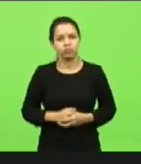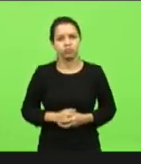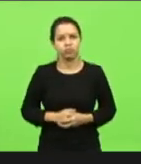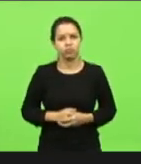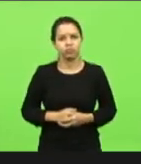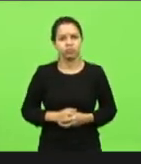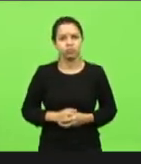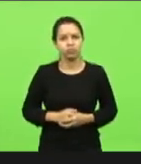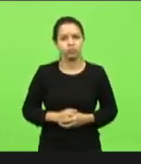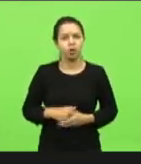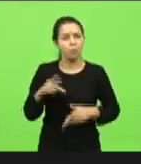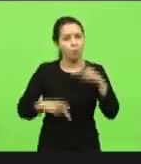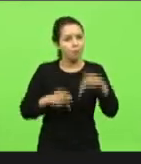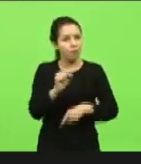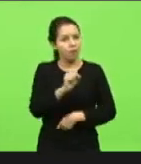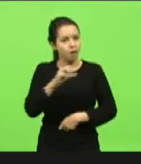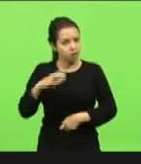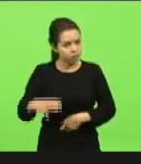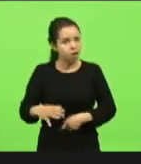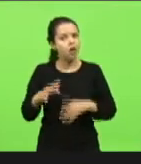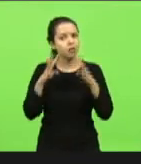o catarinense tá de olho nisso